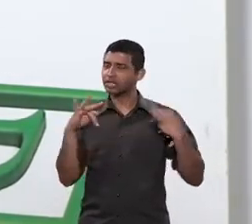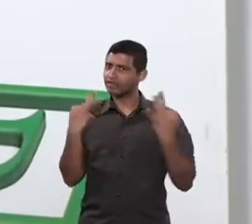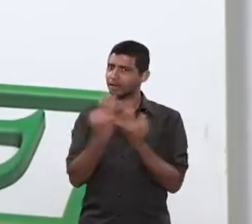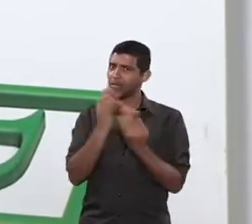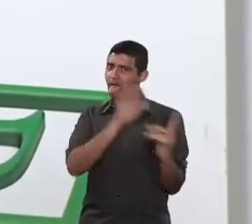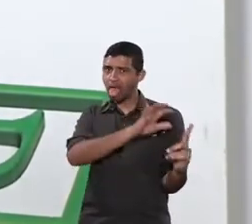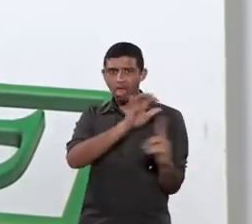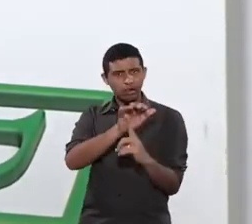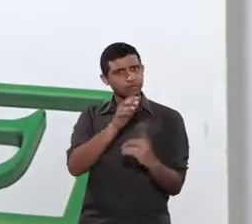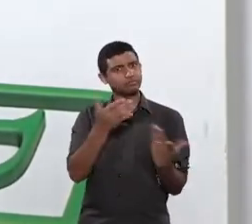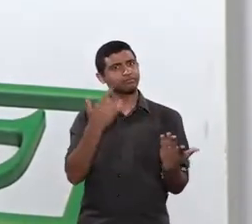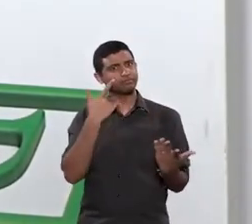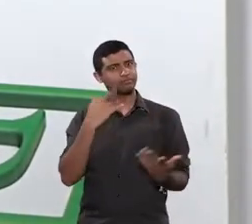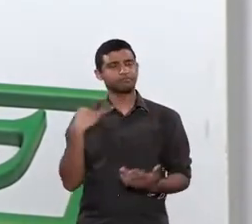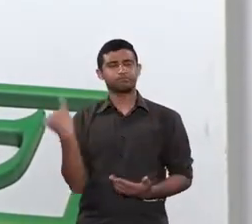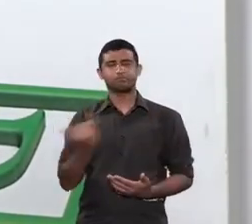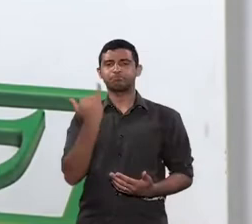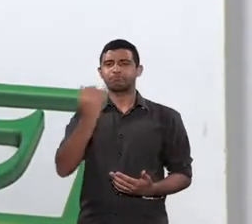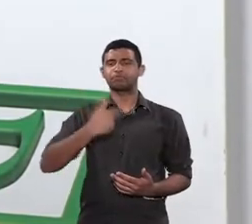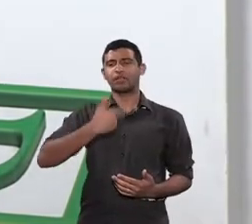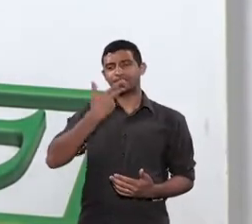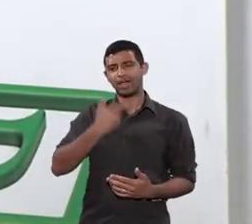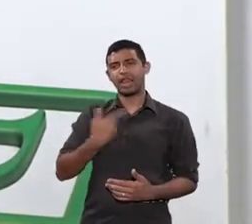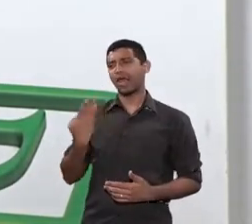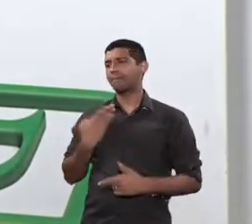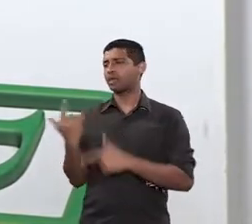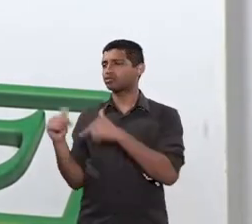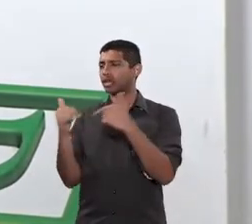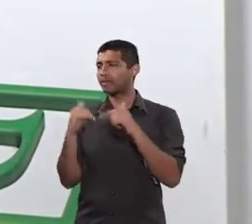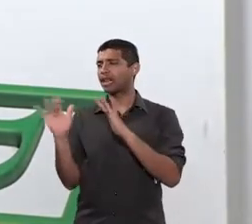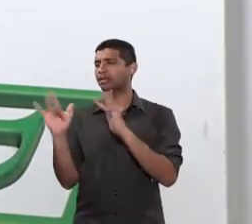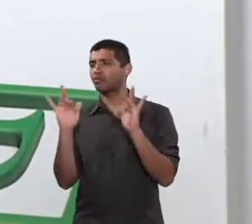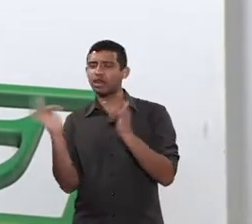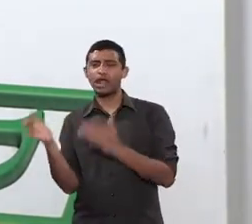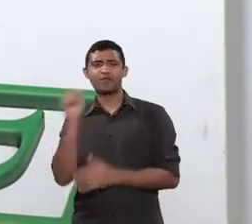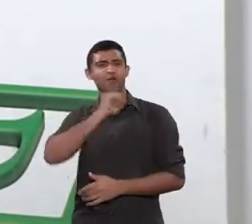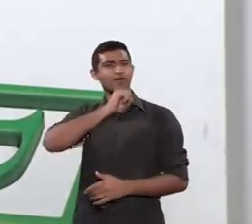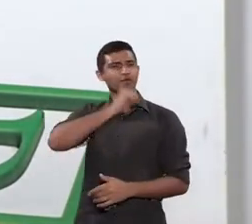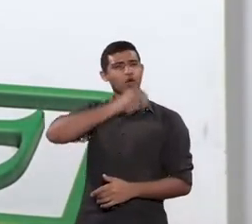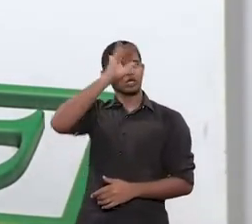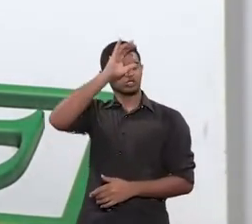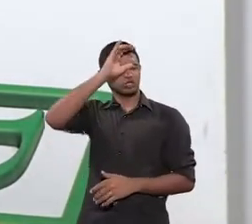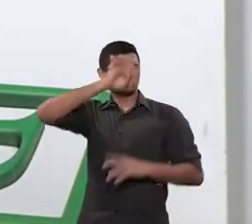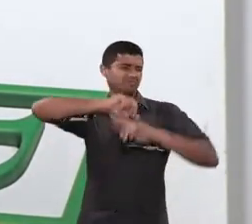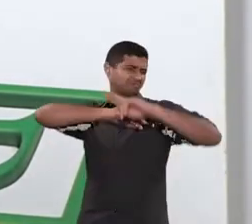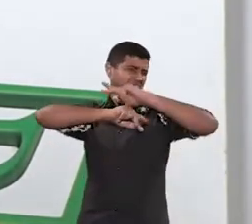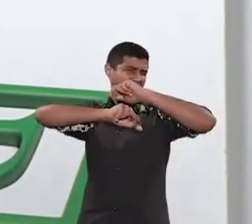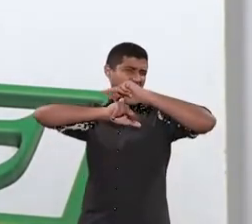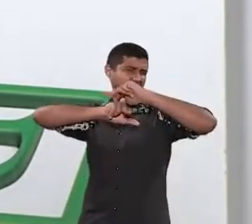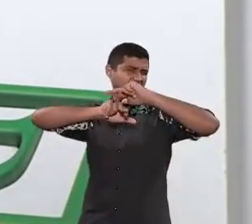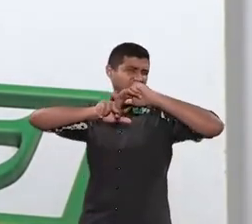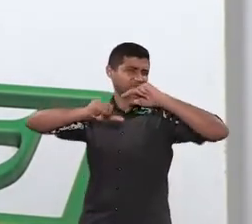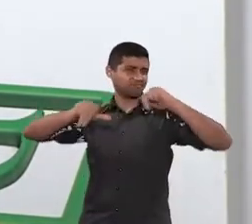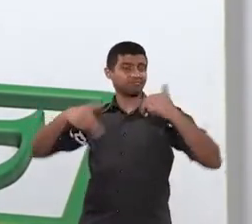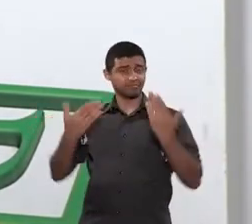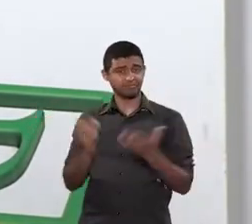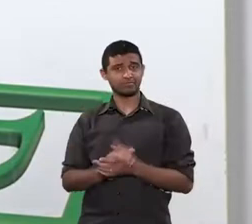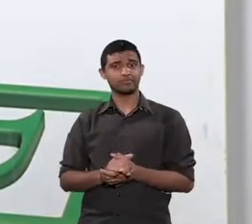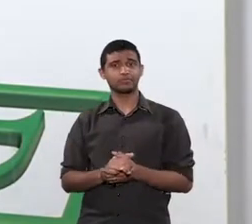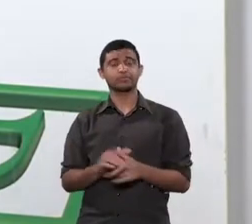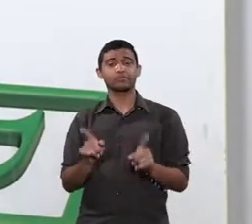aliança parental. Então, é importante a gente colocar colegas de trabalho, namorados, avós, tios. A gente tem N situações,